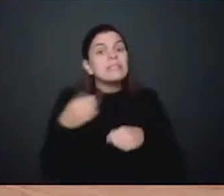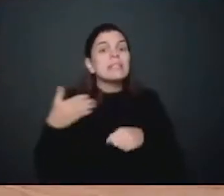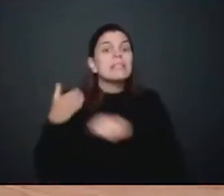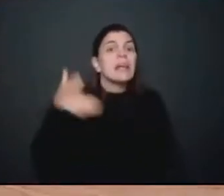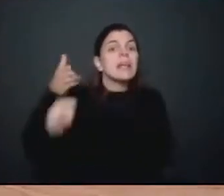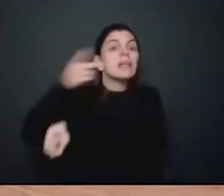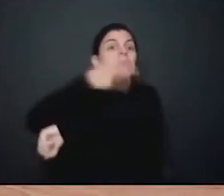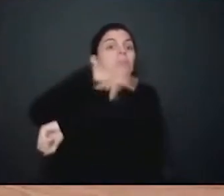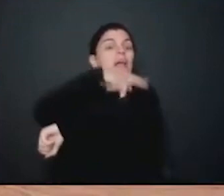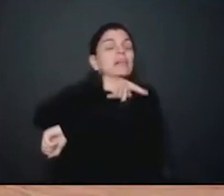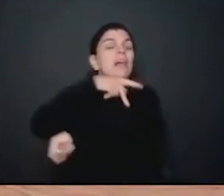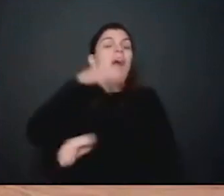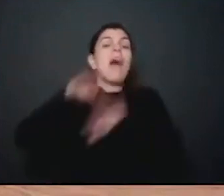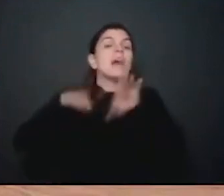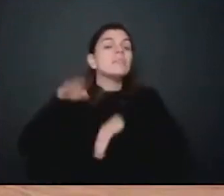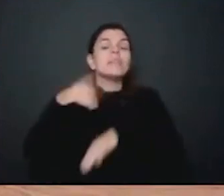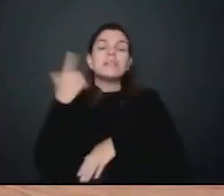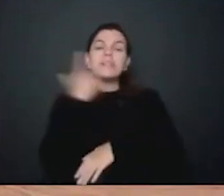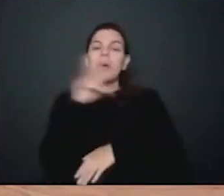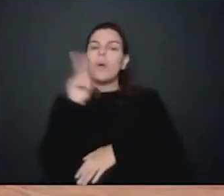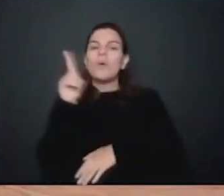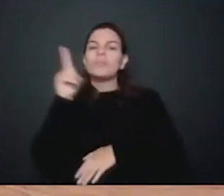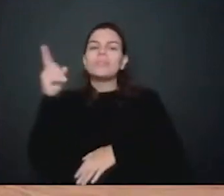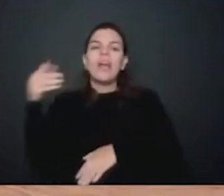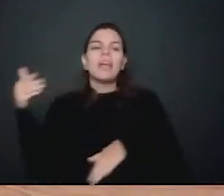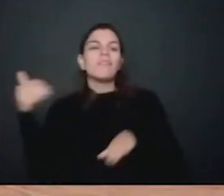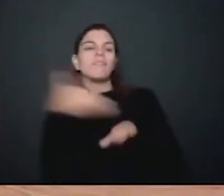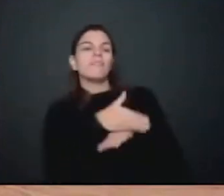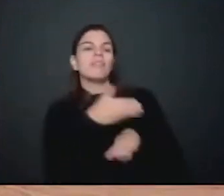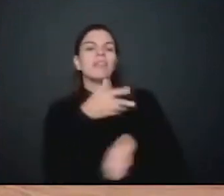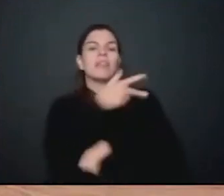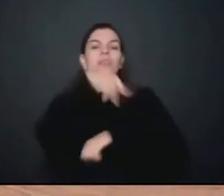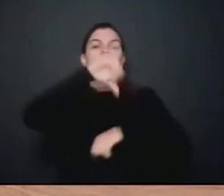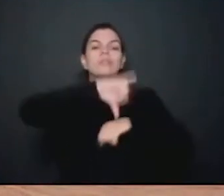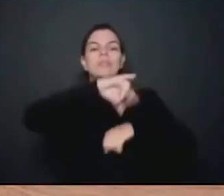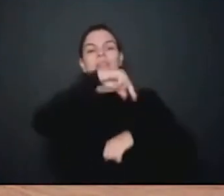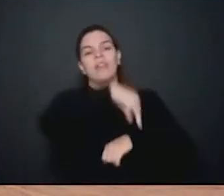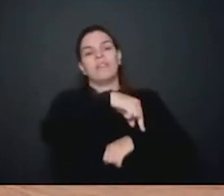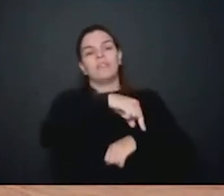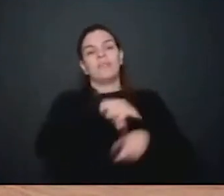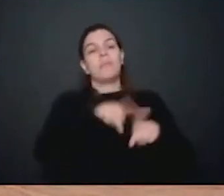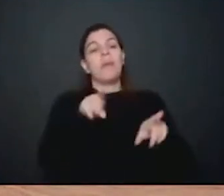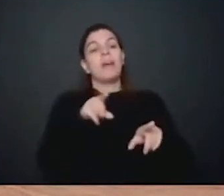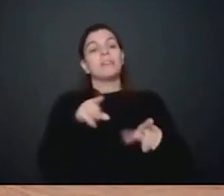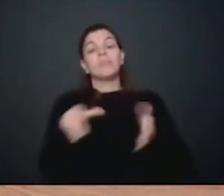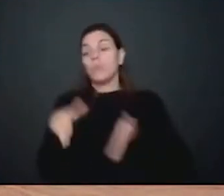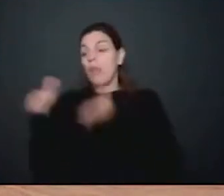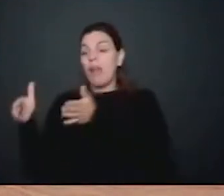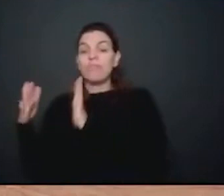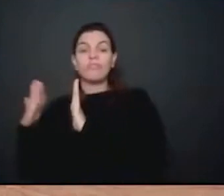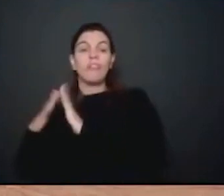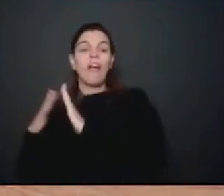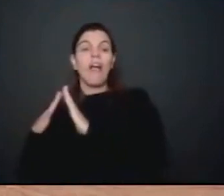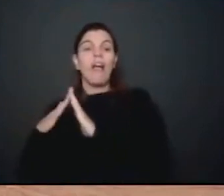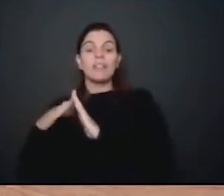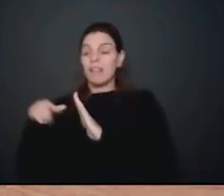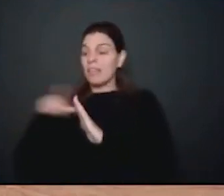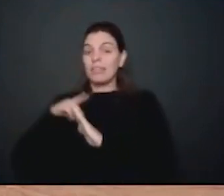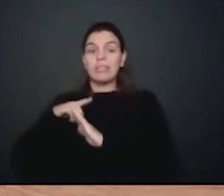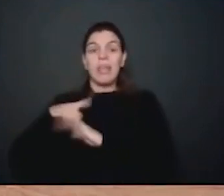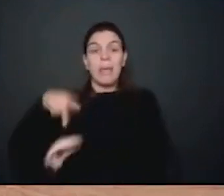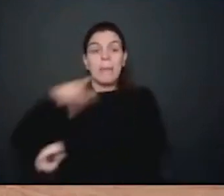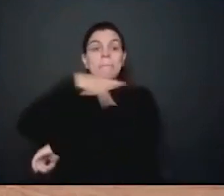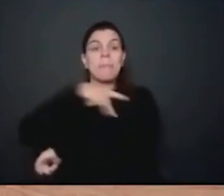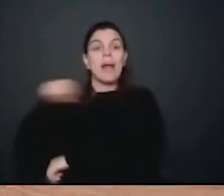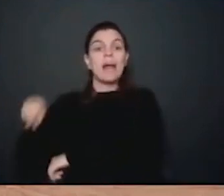o centro, como ir até um parque que esteja em excelentes condições. Mas, às vezes, do lado da casa, ela não tem essa oportunidade de fazer uso